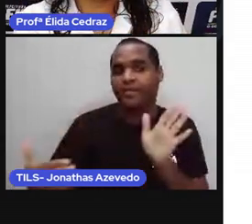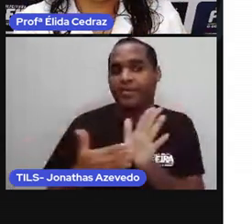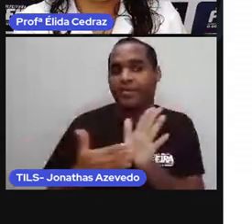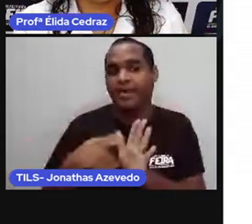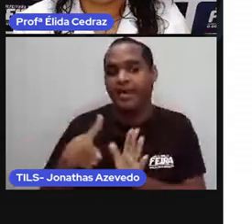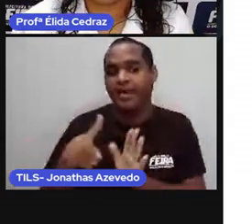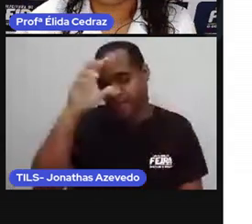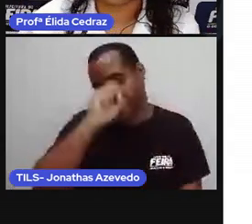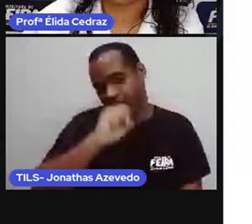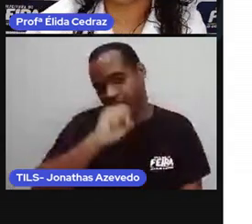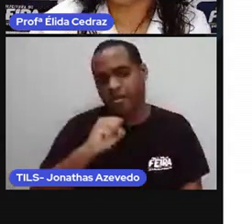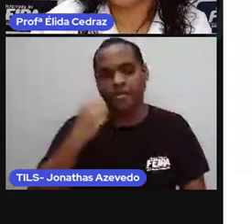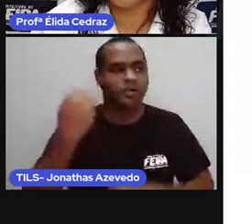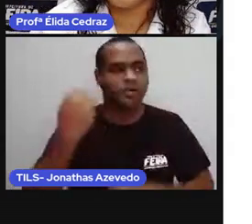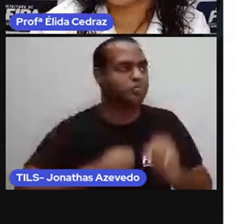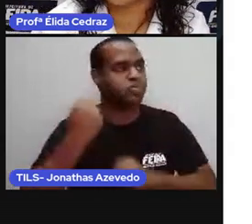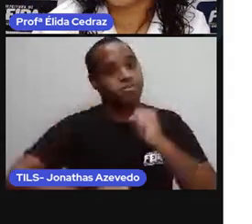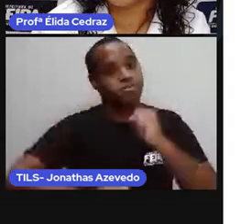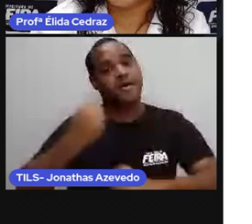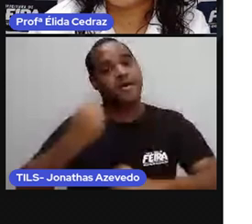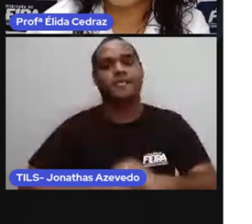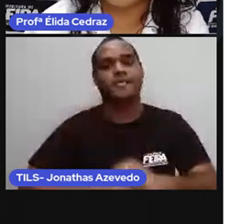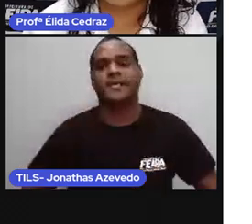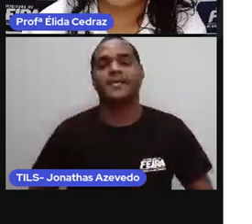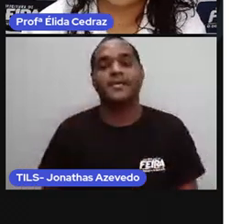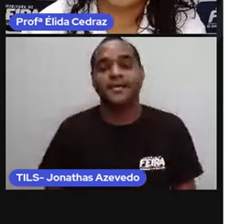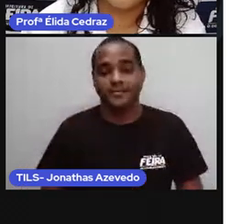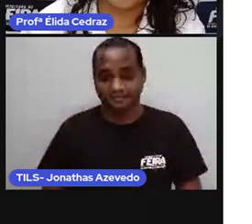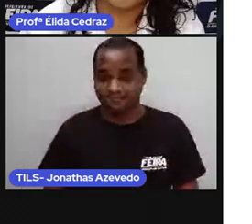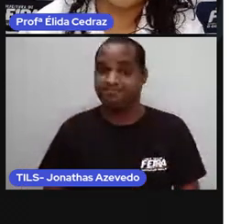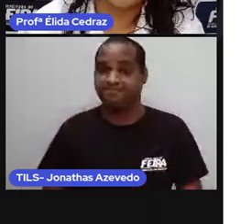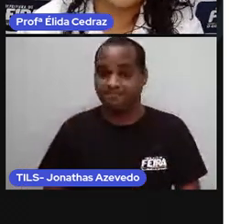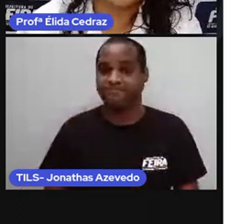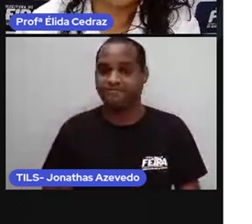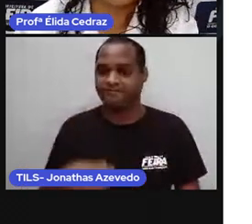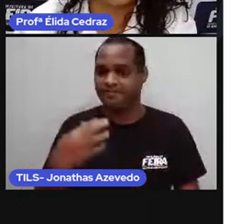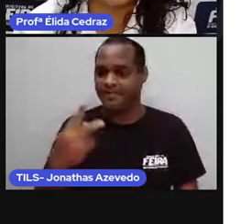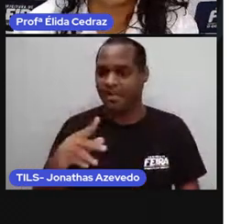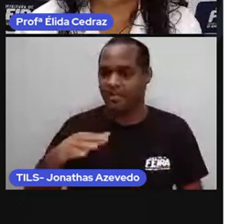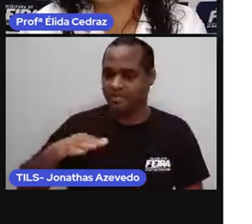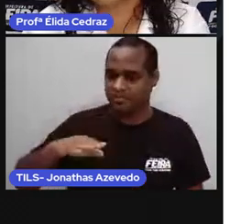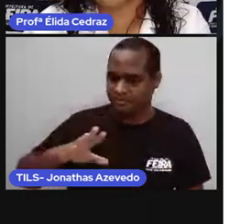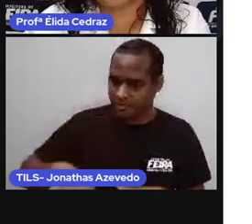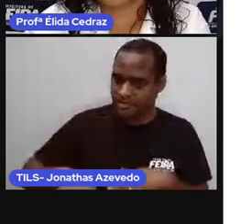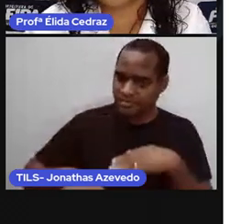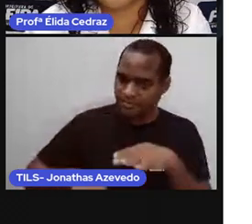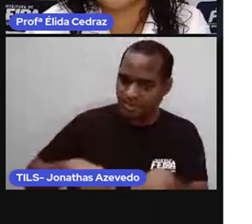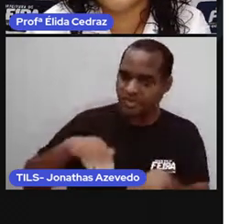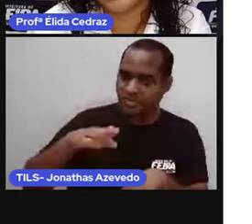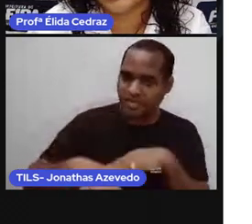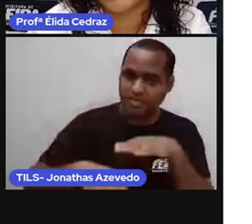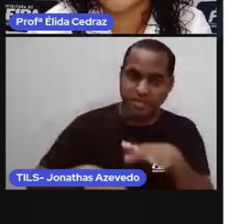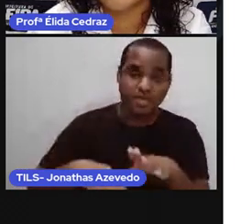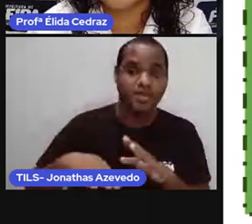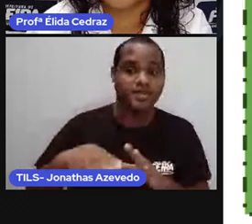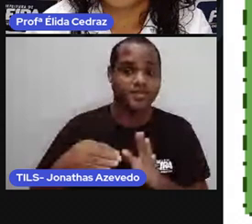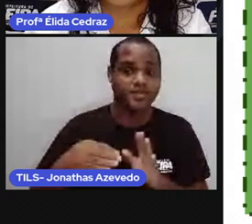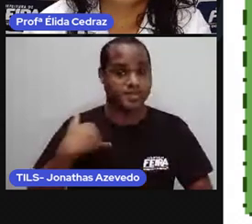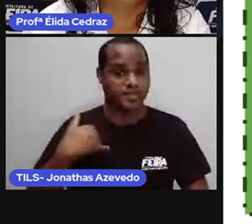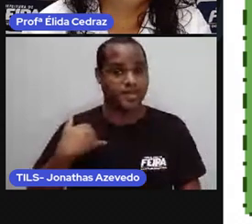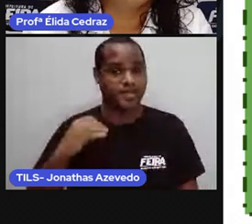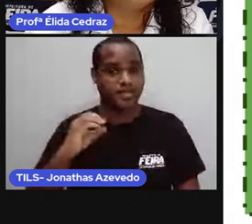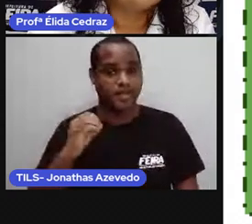aprender a correr. Essas aí são a etapa, as divisõezinhas da etapa de zero a sete anos.